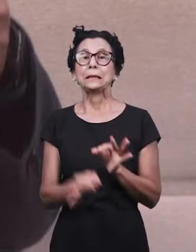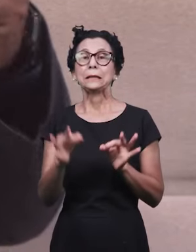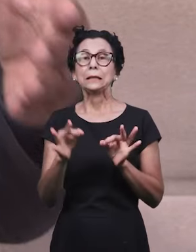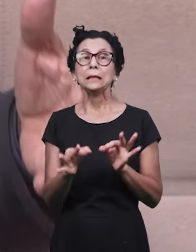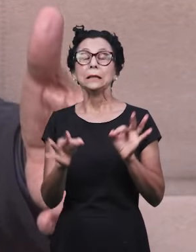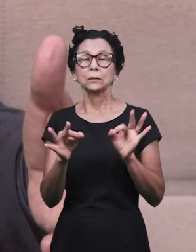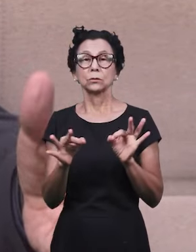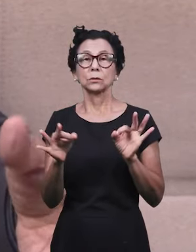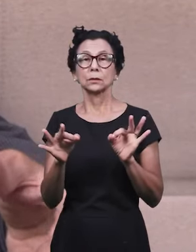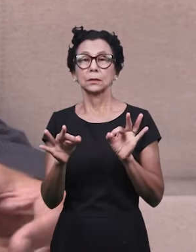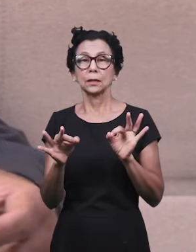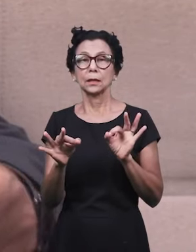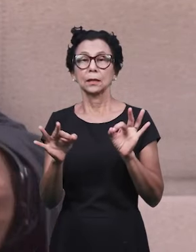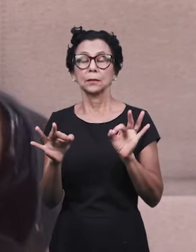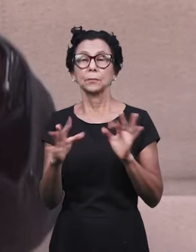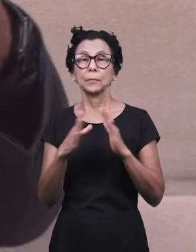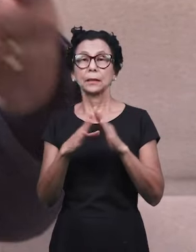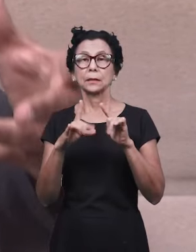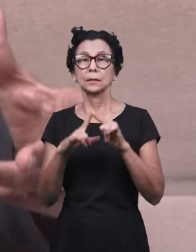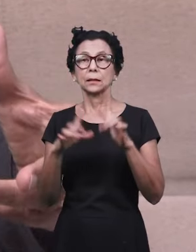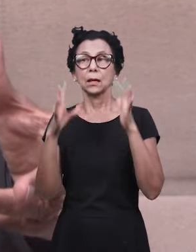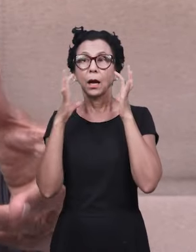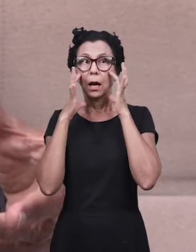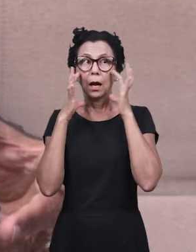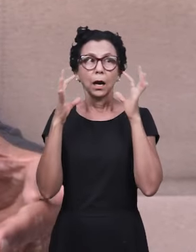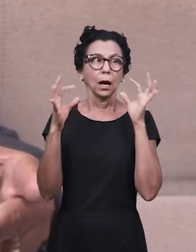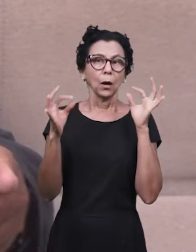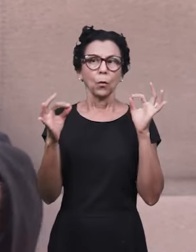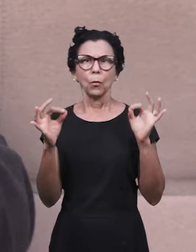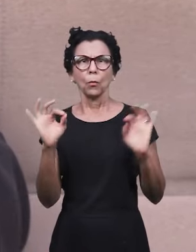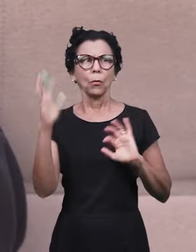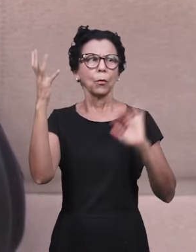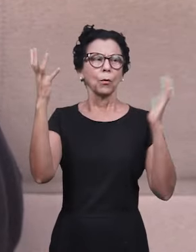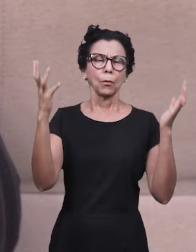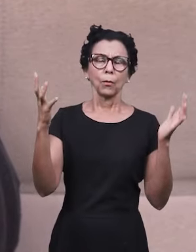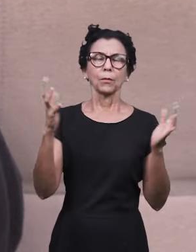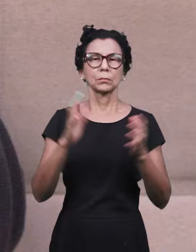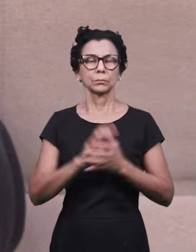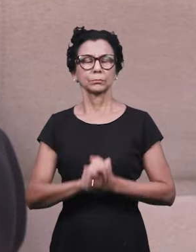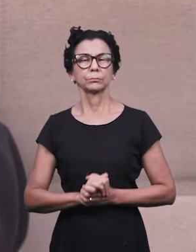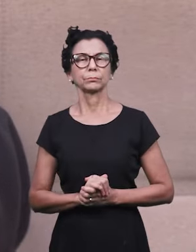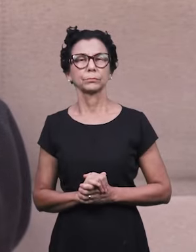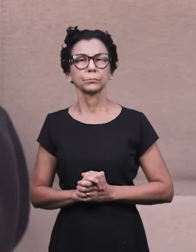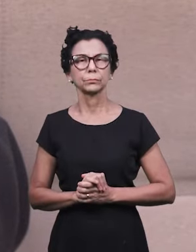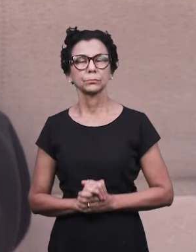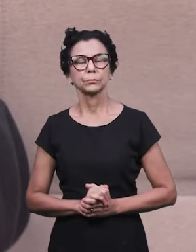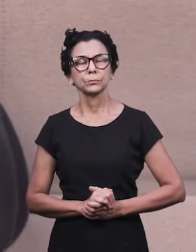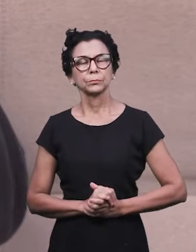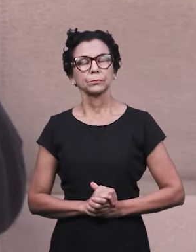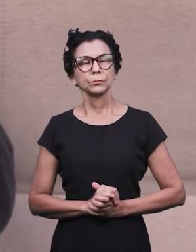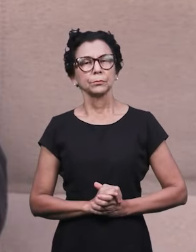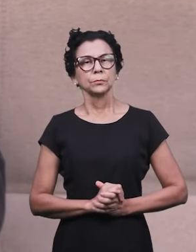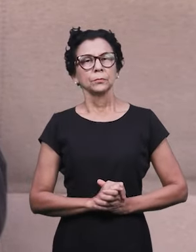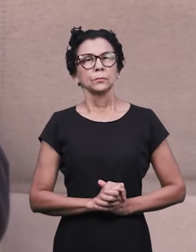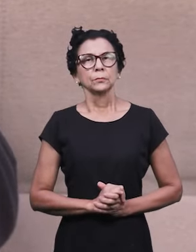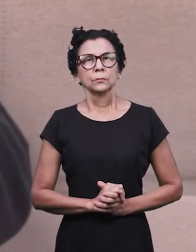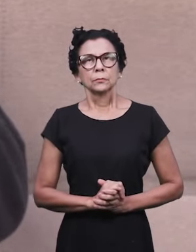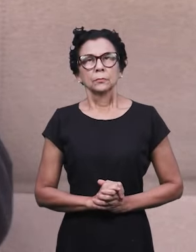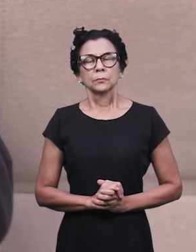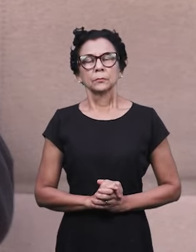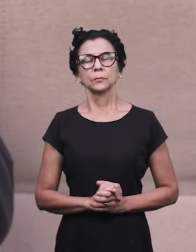alertariam, que chamariam a atenção da igreja para esse tempo profético chamado breve.